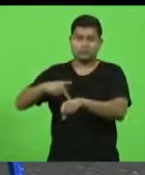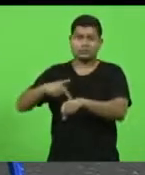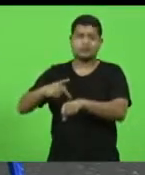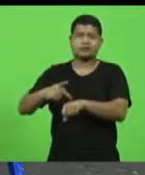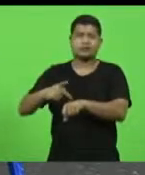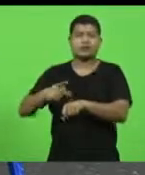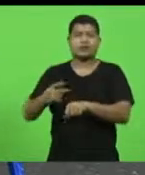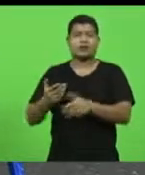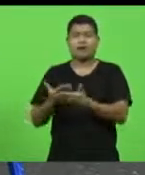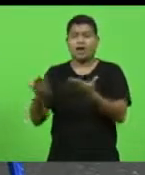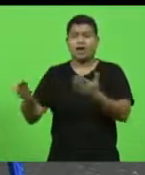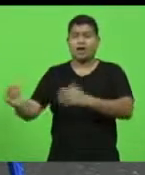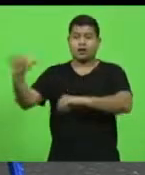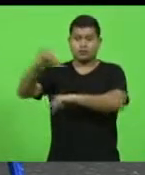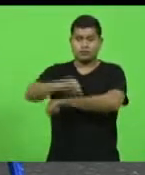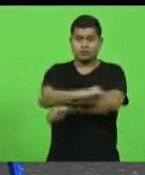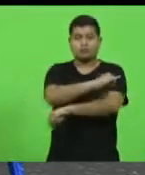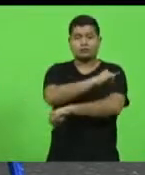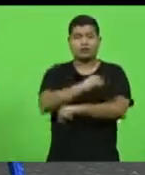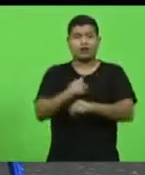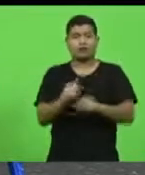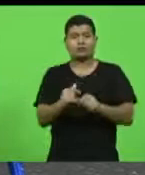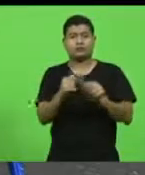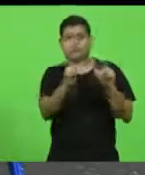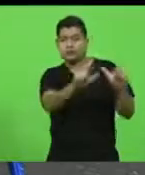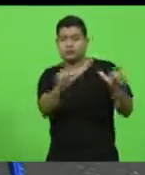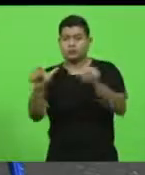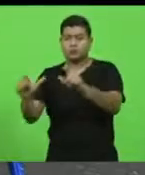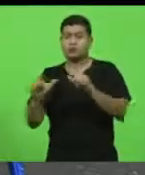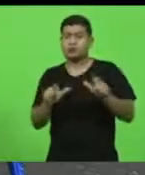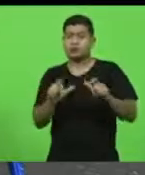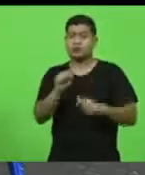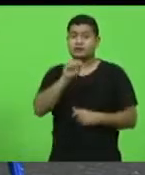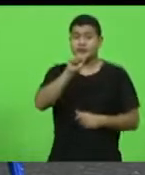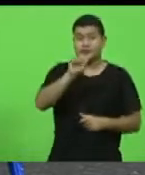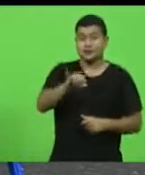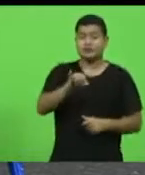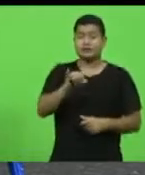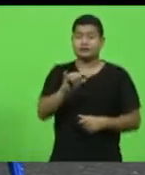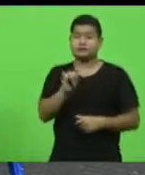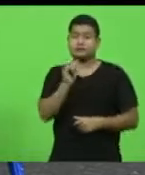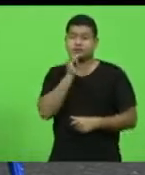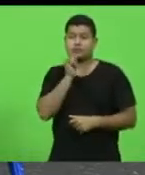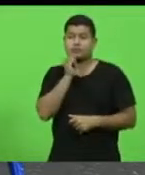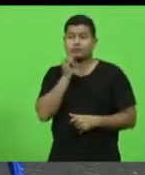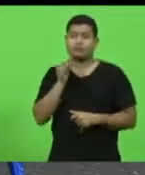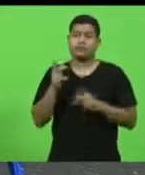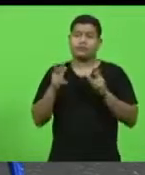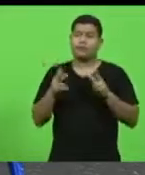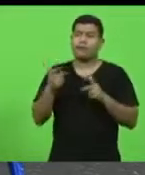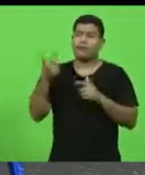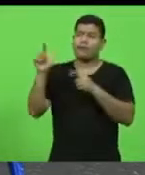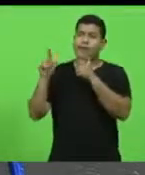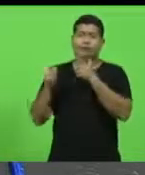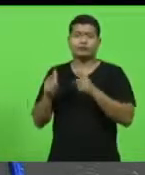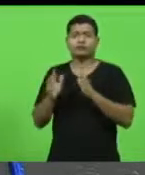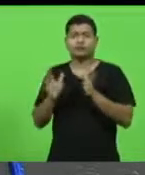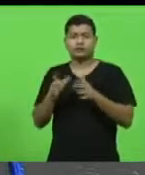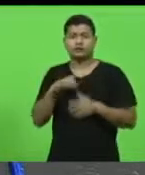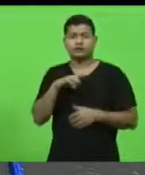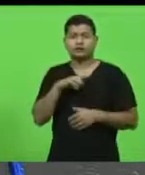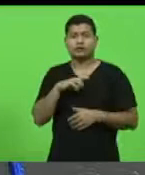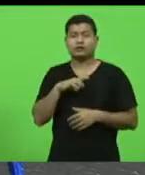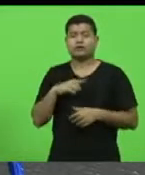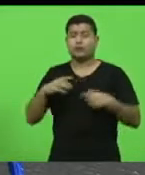aeroportos que, ao receberem investimentos, assim, há exemplos de outros já existentes, mas que